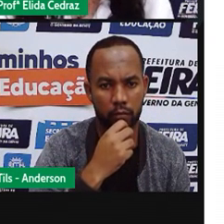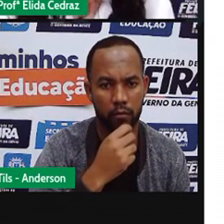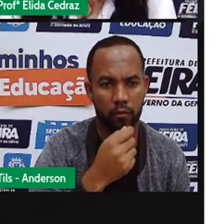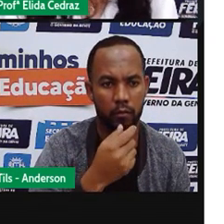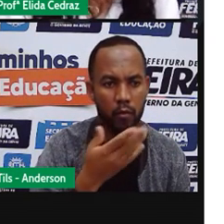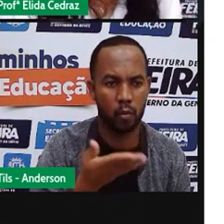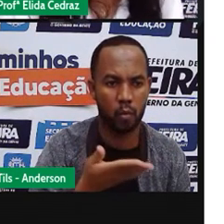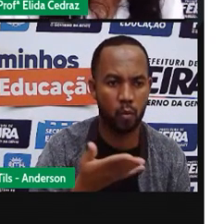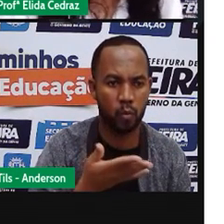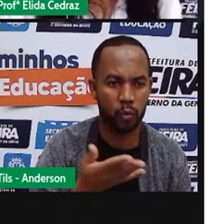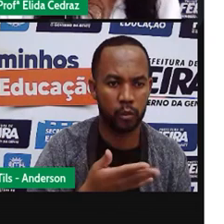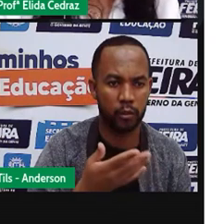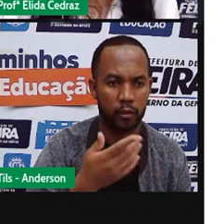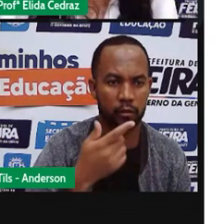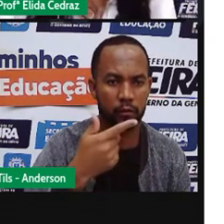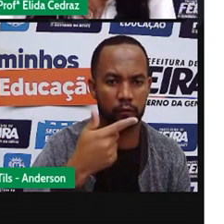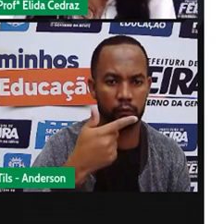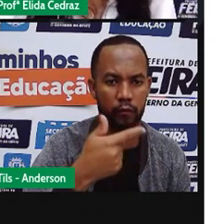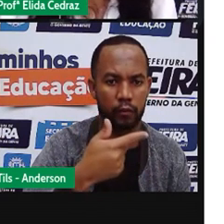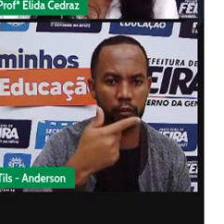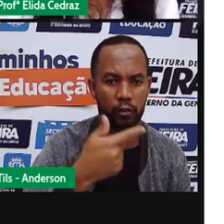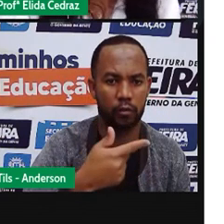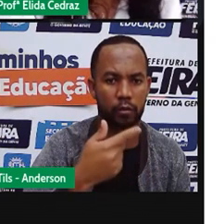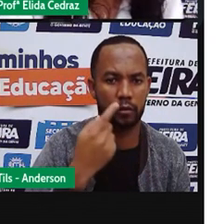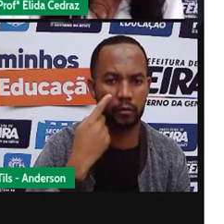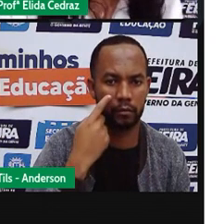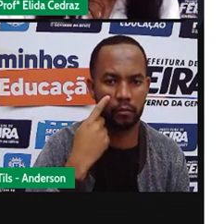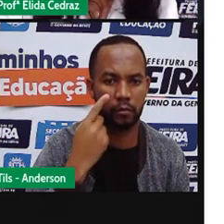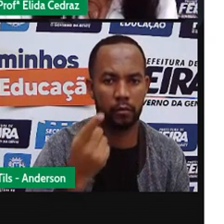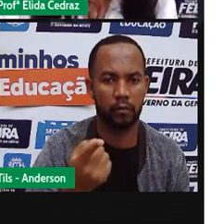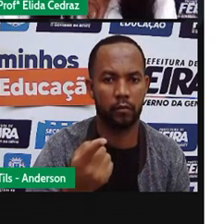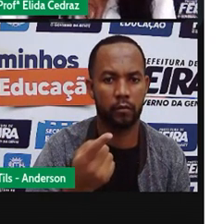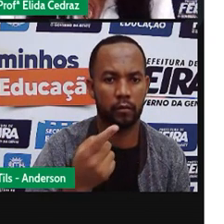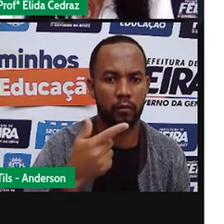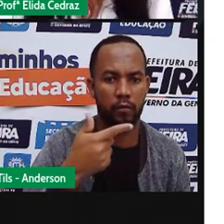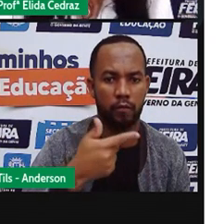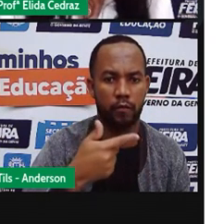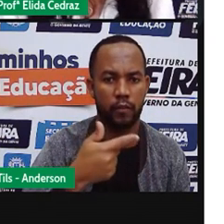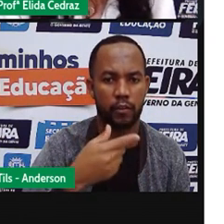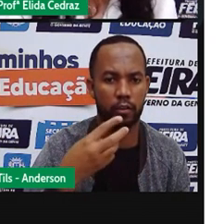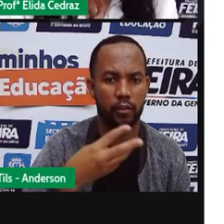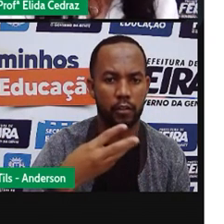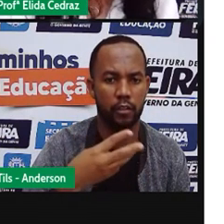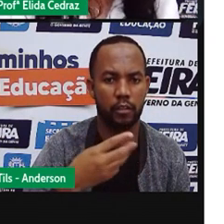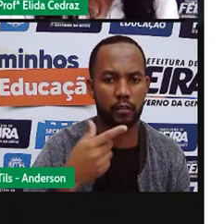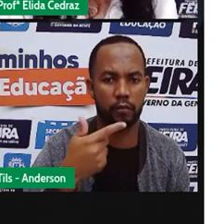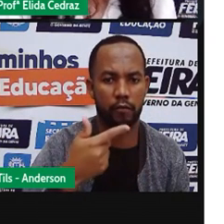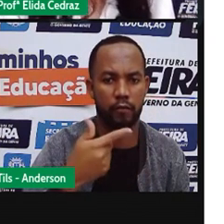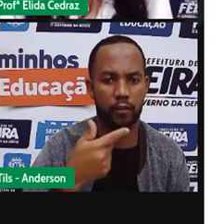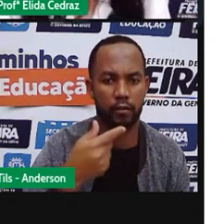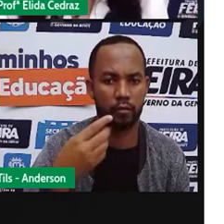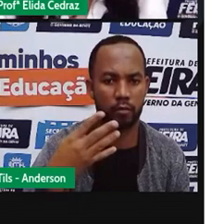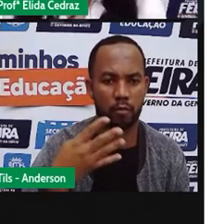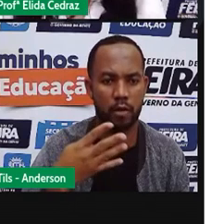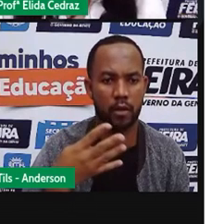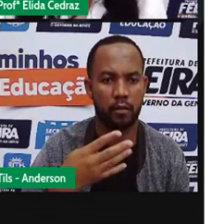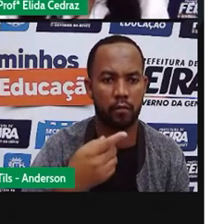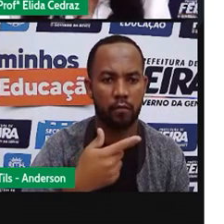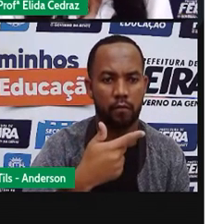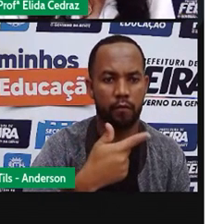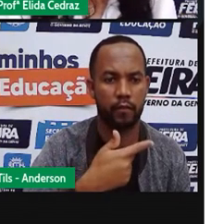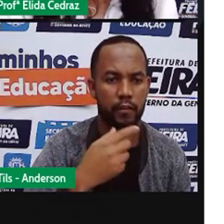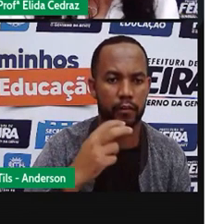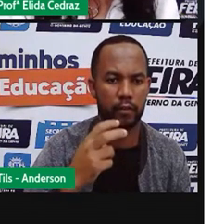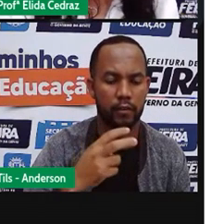hoje são vinte e dois aí vinte e três vinte e quatro vinte e